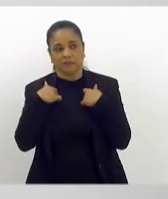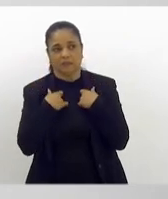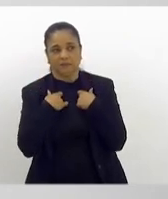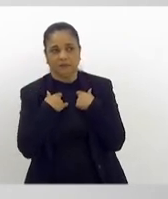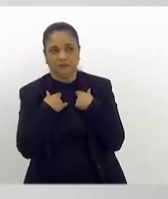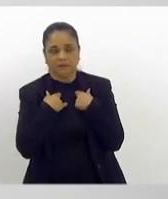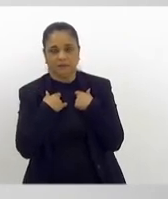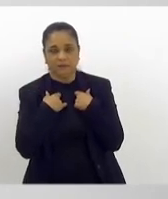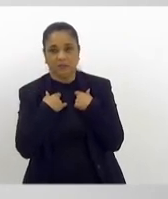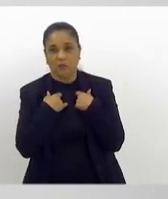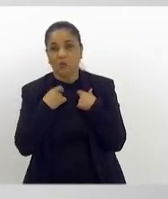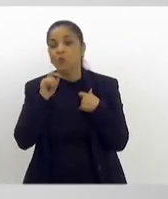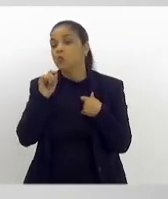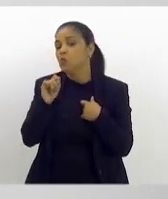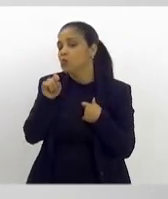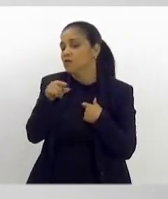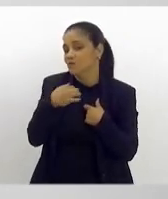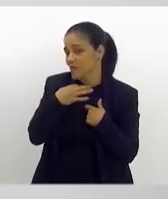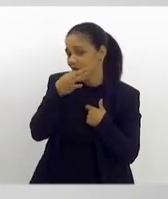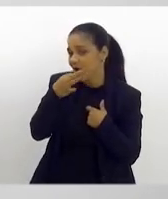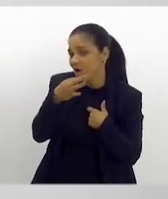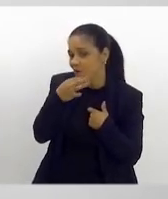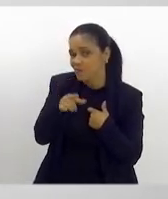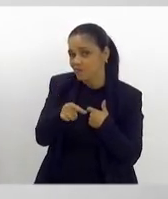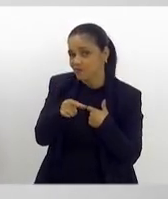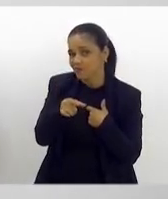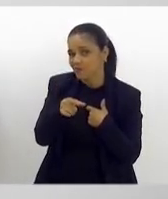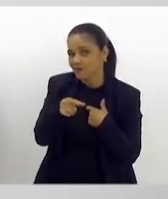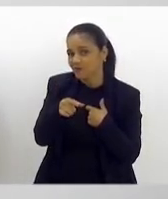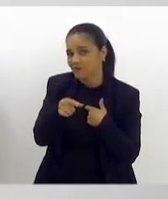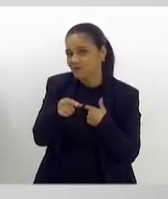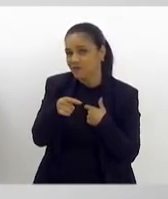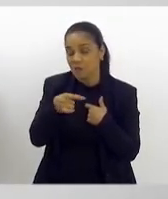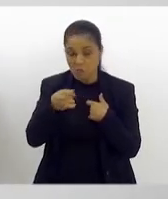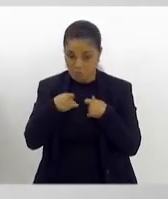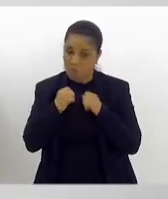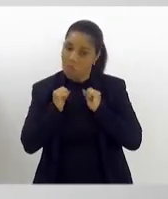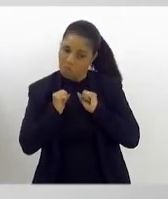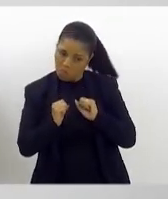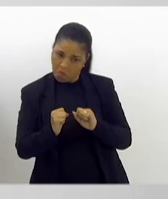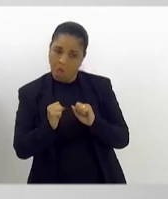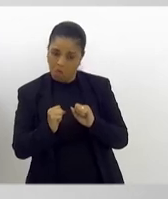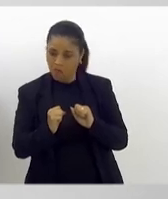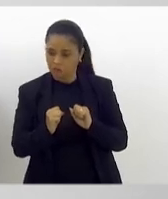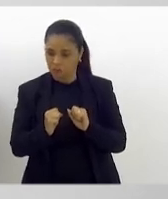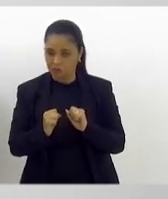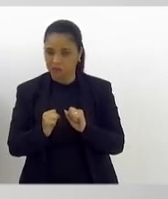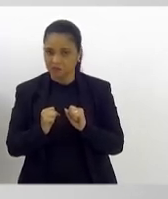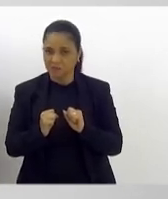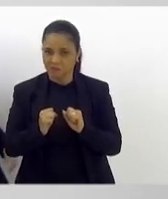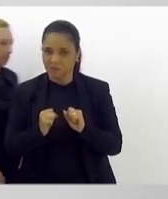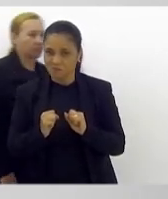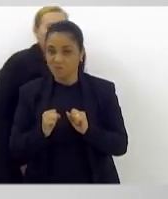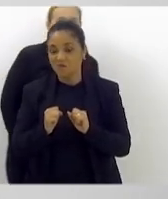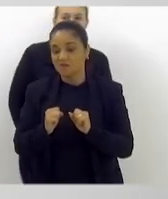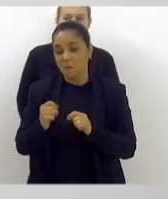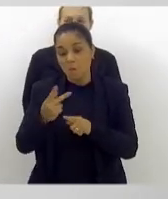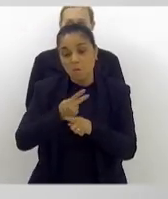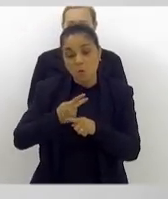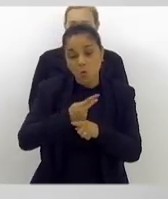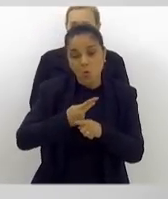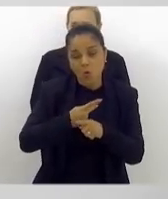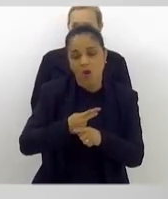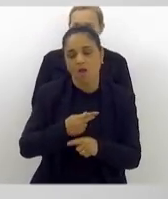O que o senhor acha? Eu falei, pode ser. Você tem que procurar